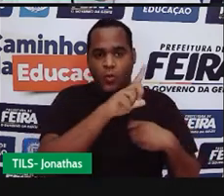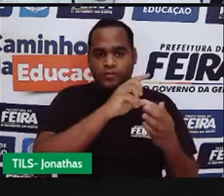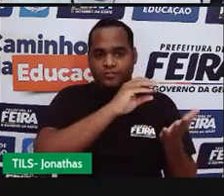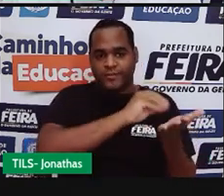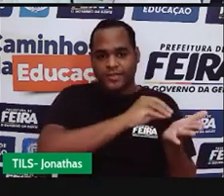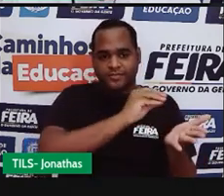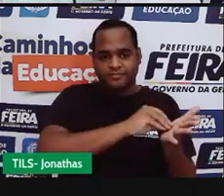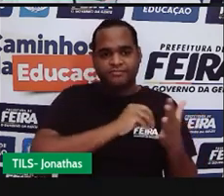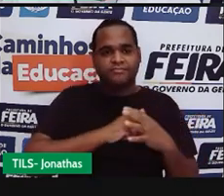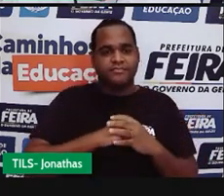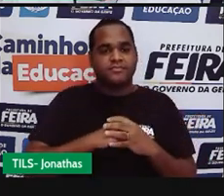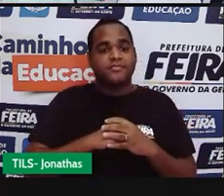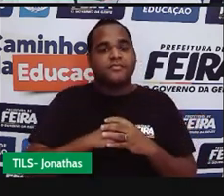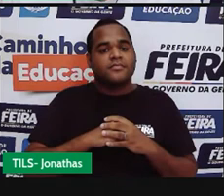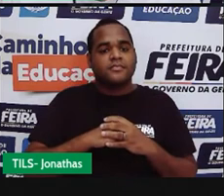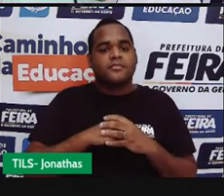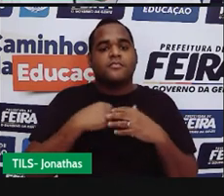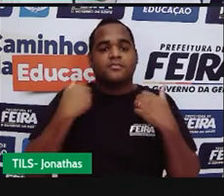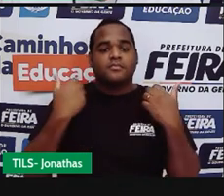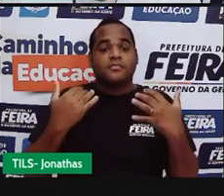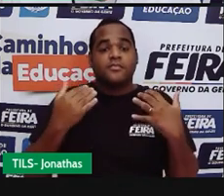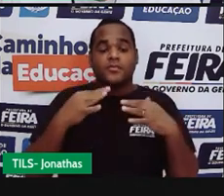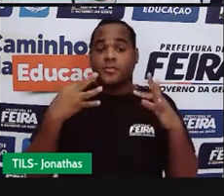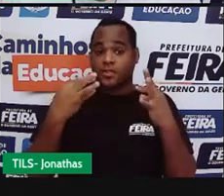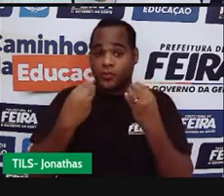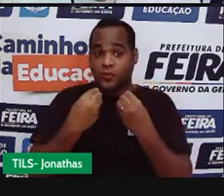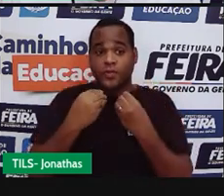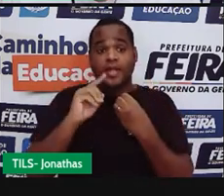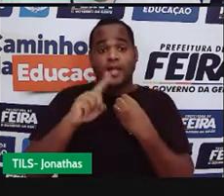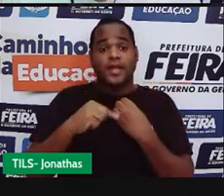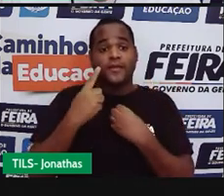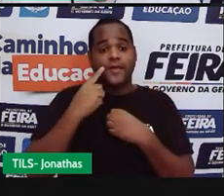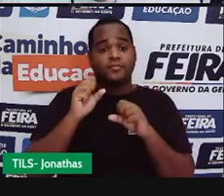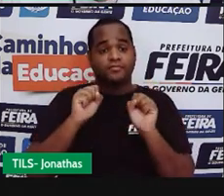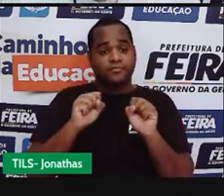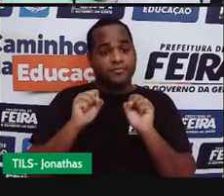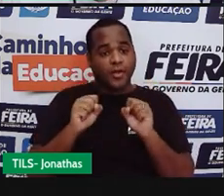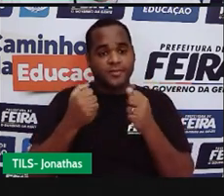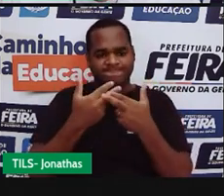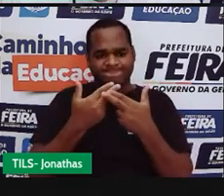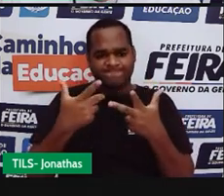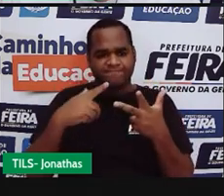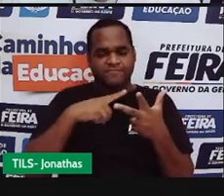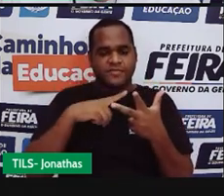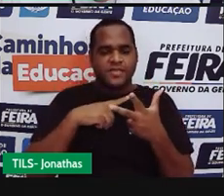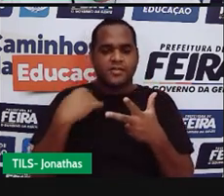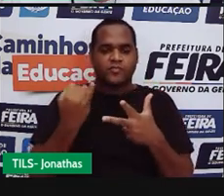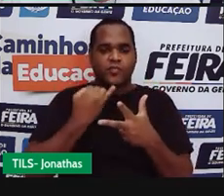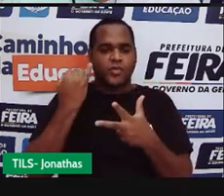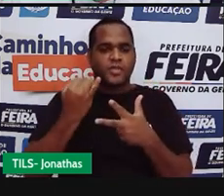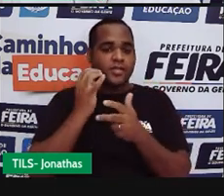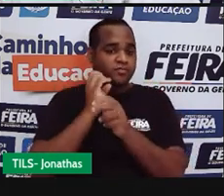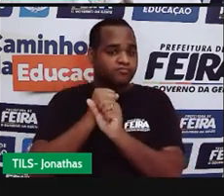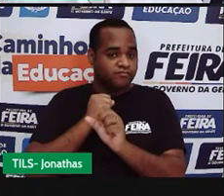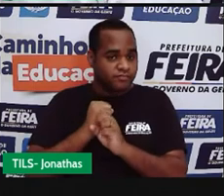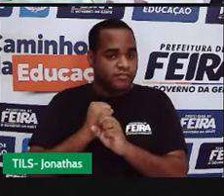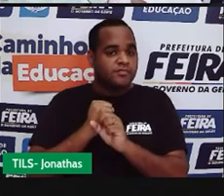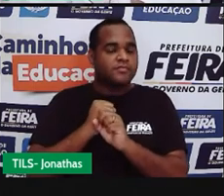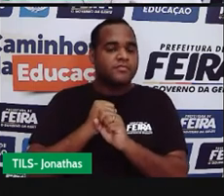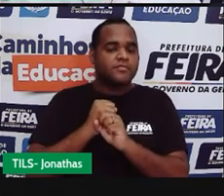sobrou. E isso em todas as possibilidades que você vai fazer as contas.